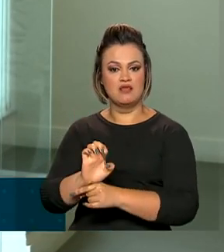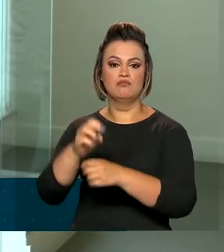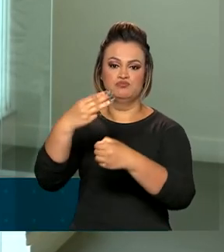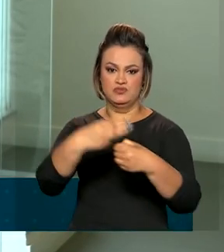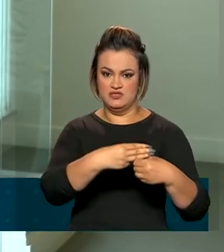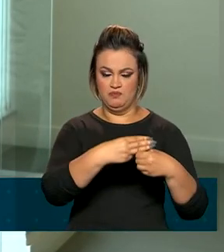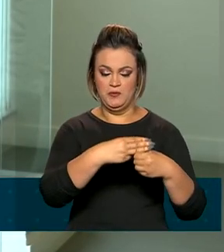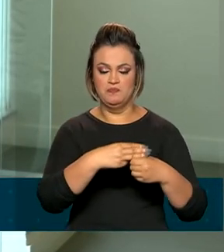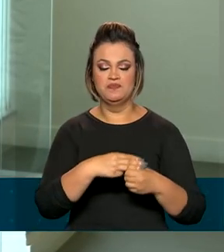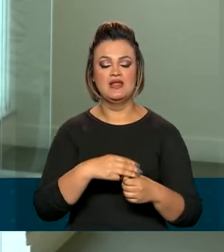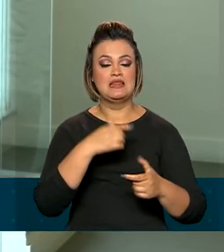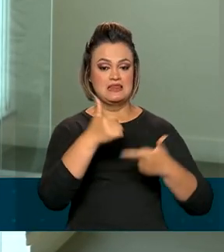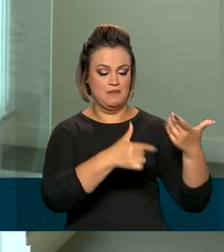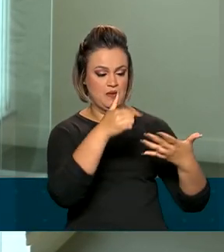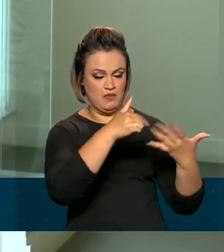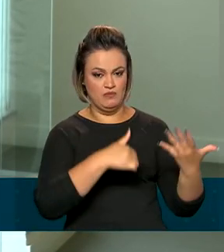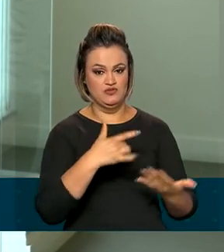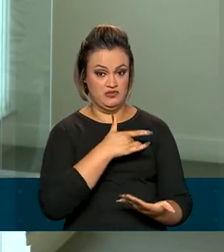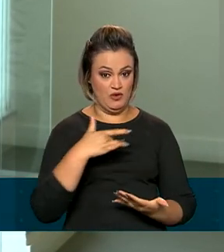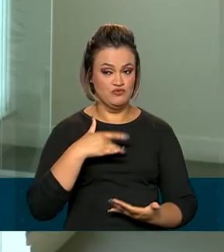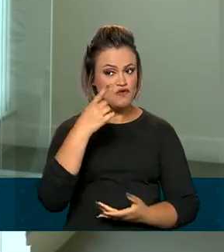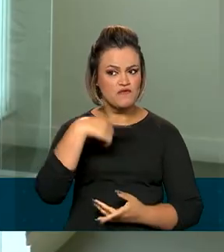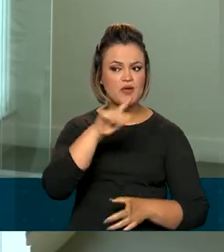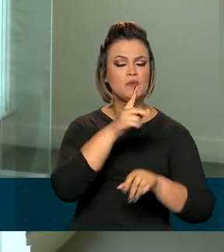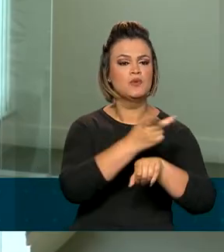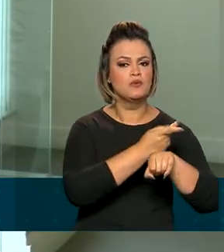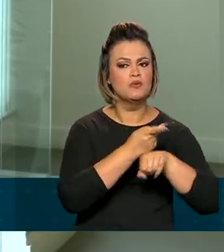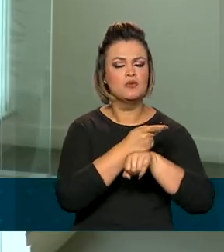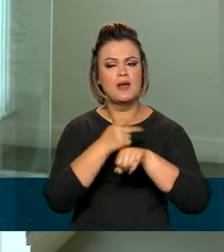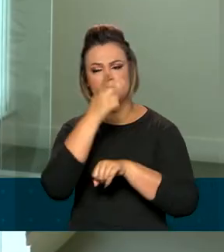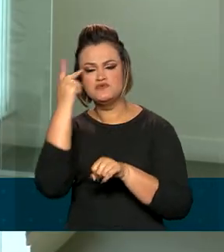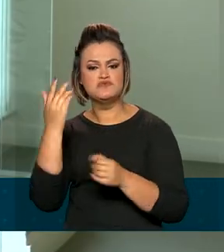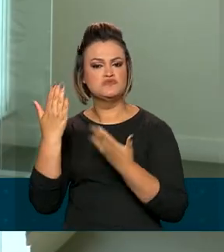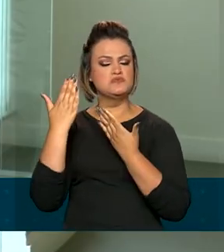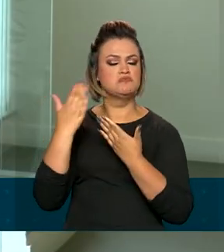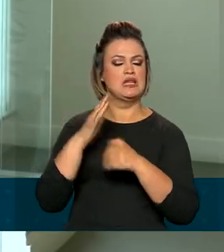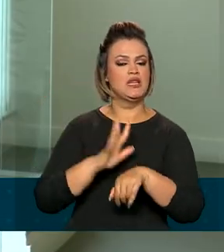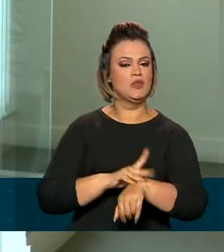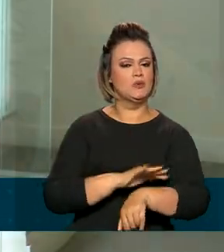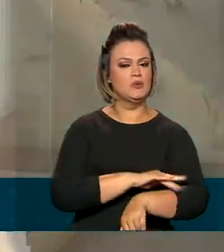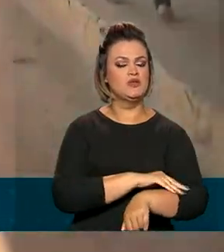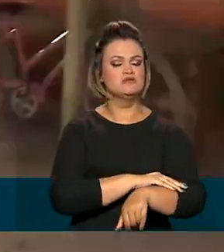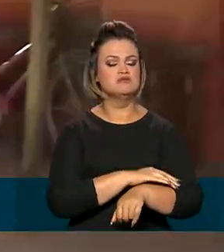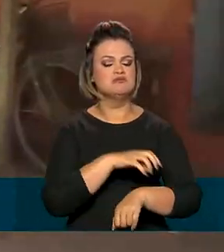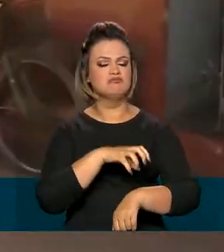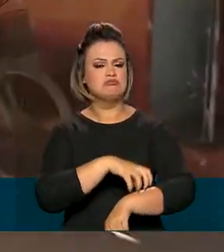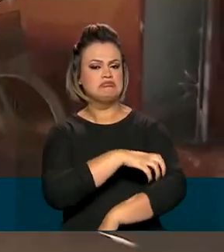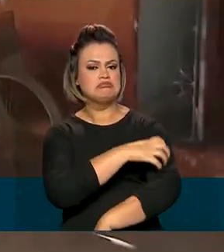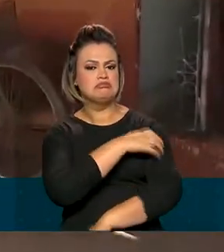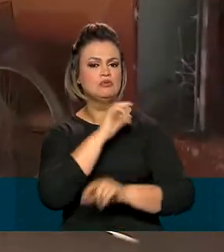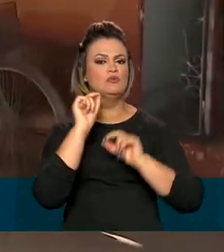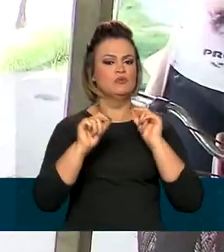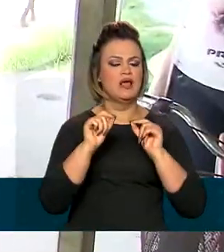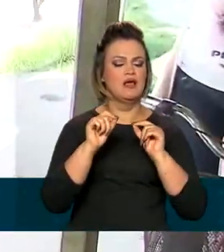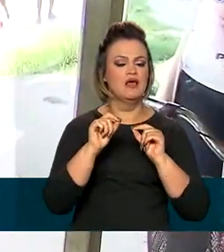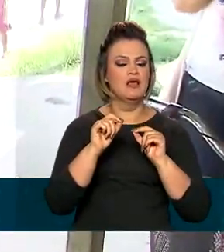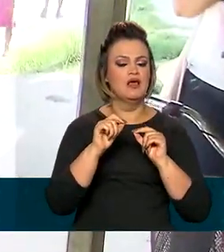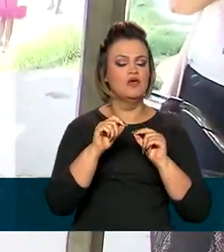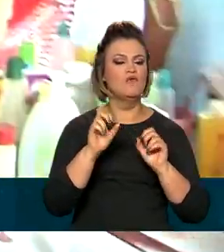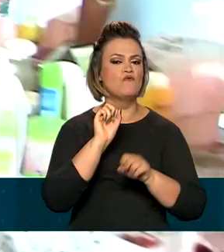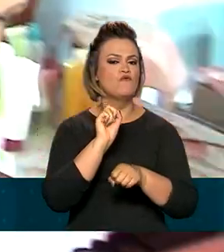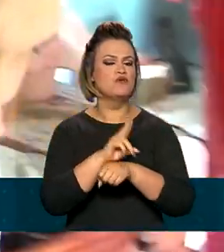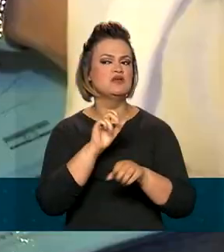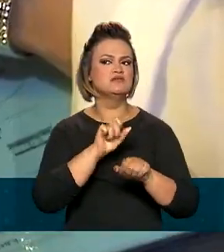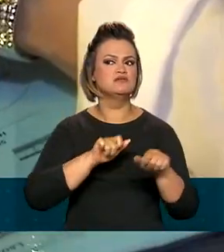municípios. Os serviços de saúde vão buscar ativamente pessoas com suspeita da doença e registrar a ausência da circulação do